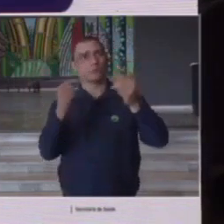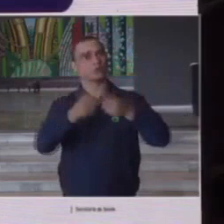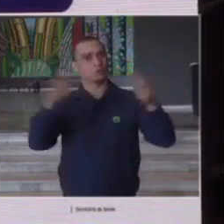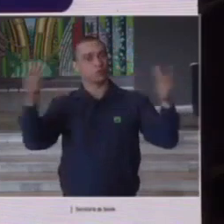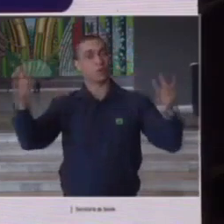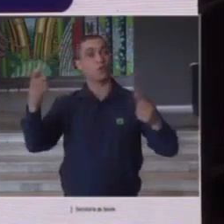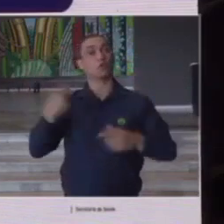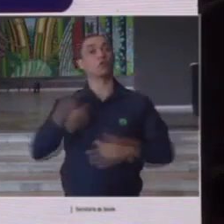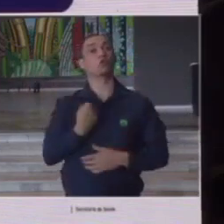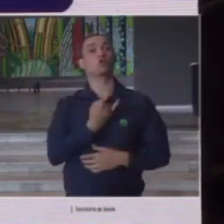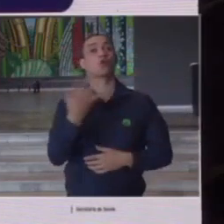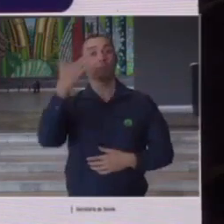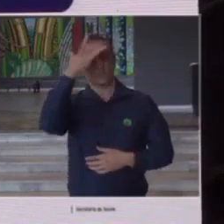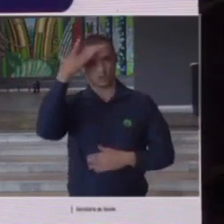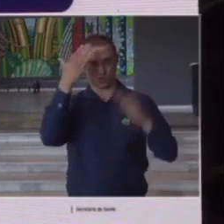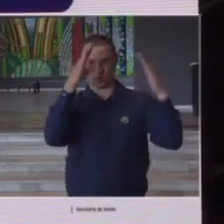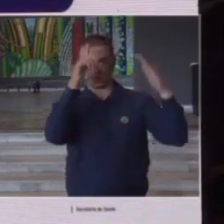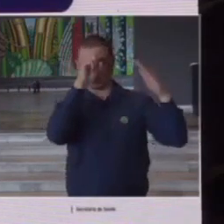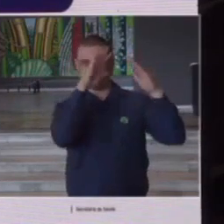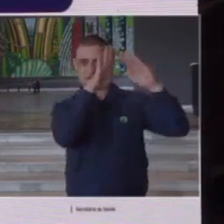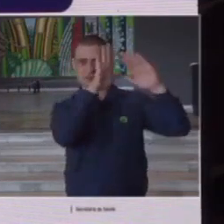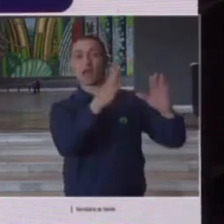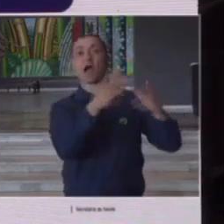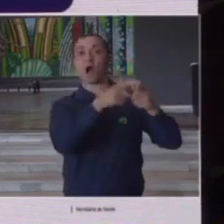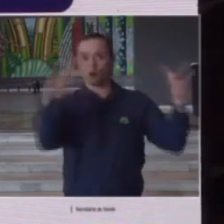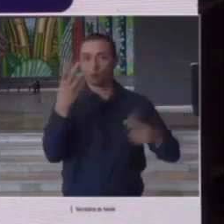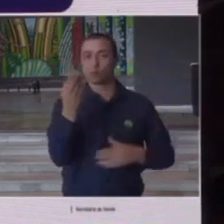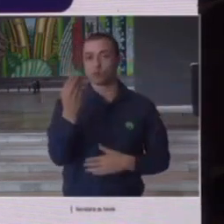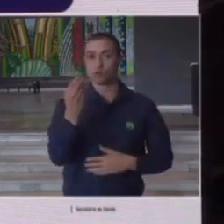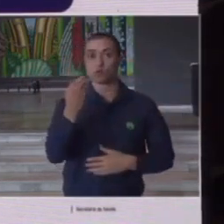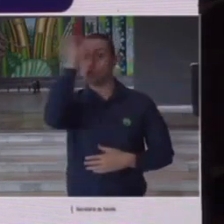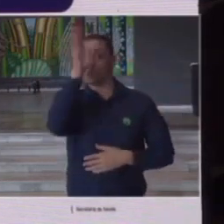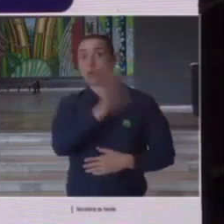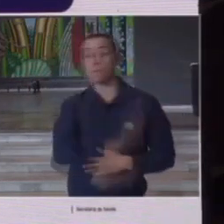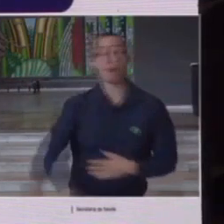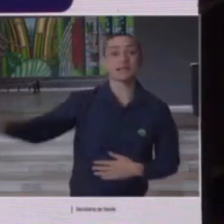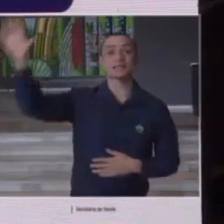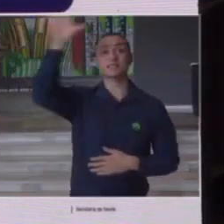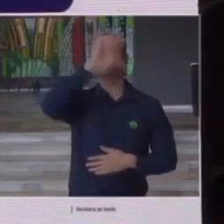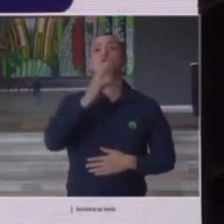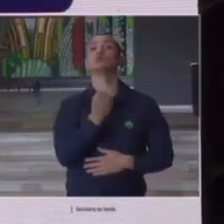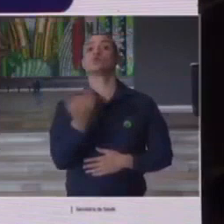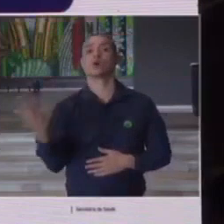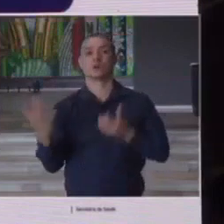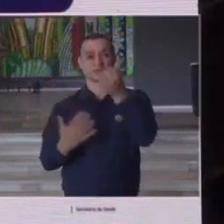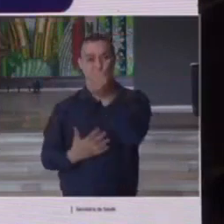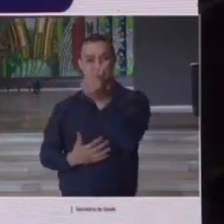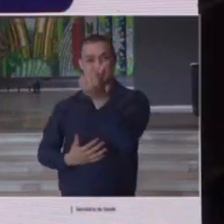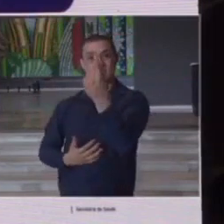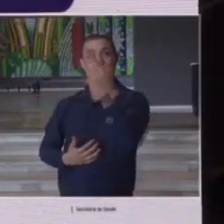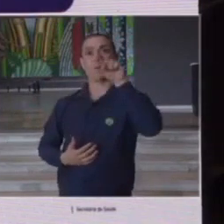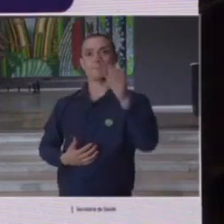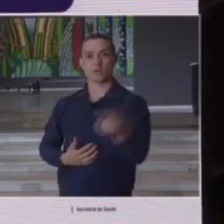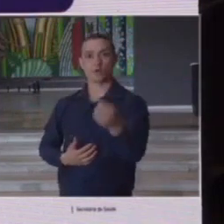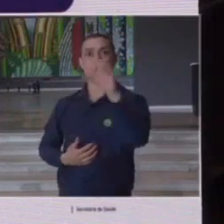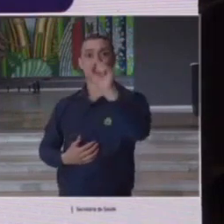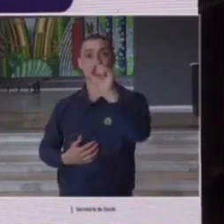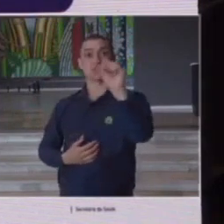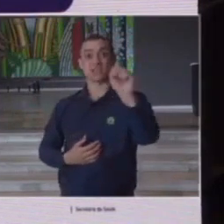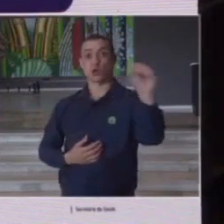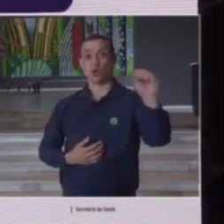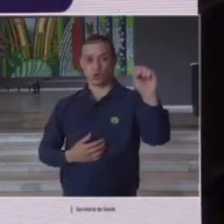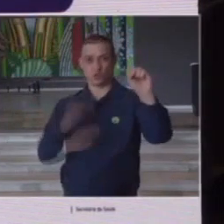o número de pacientes internados para o Brasil nós temos 61.888